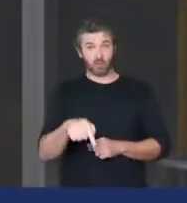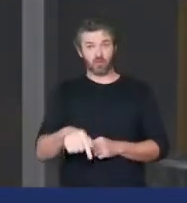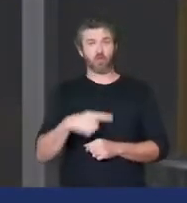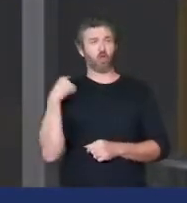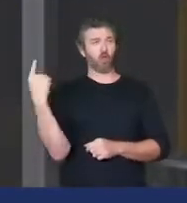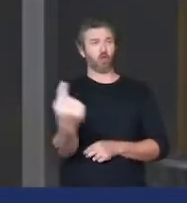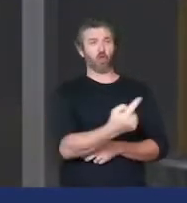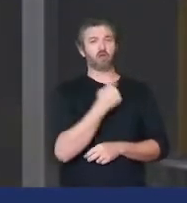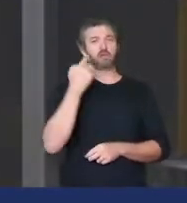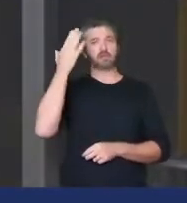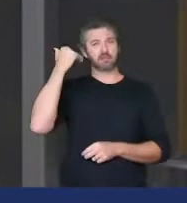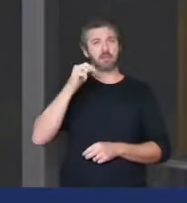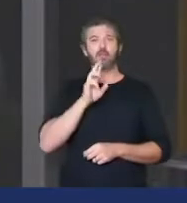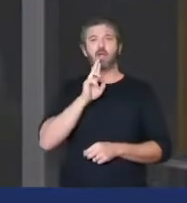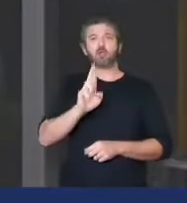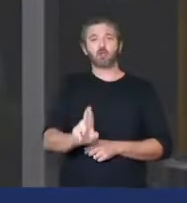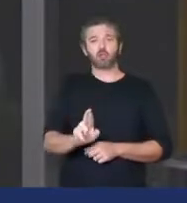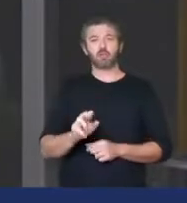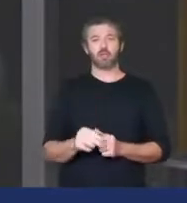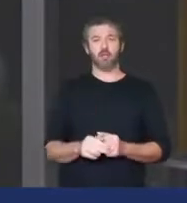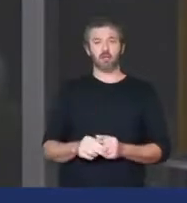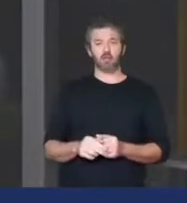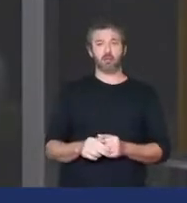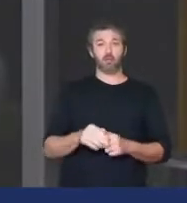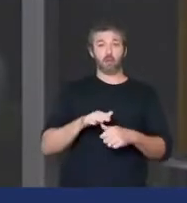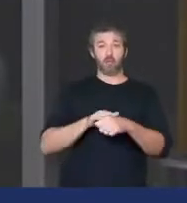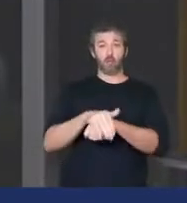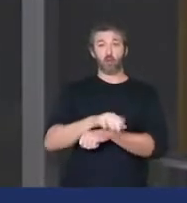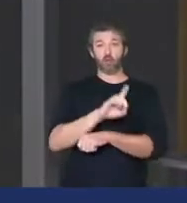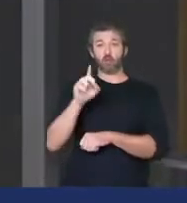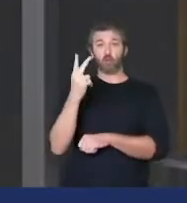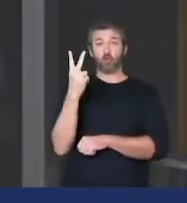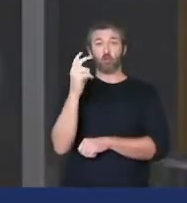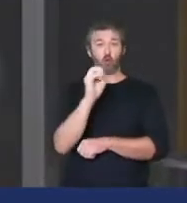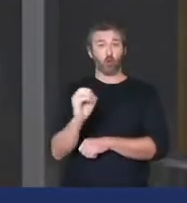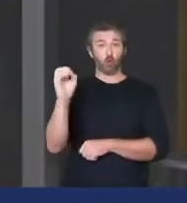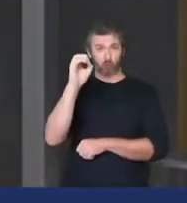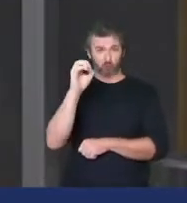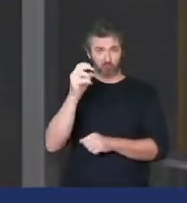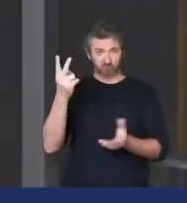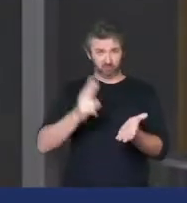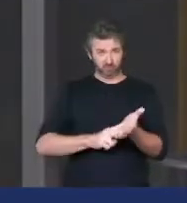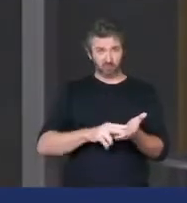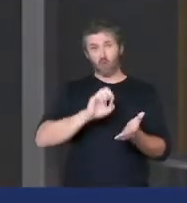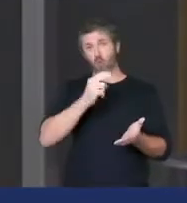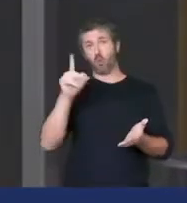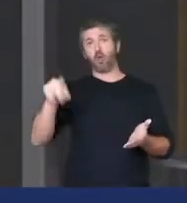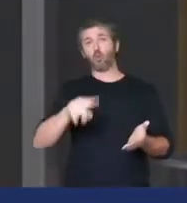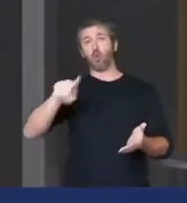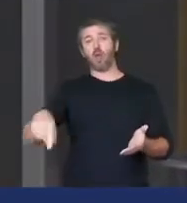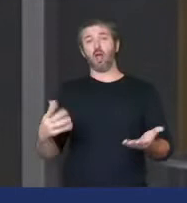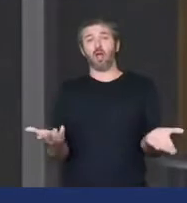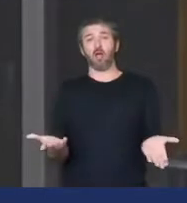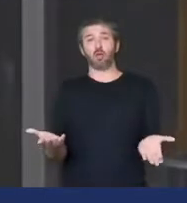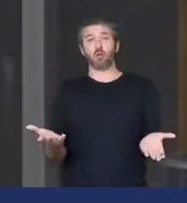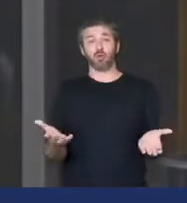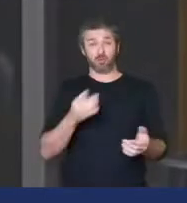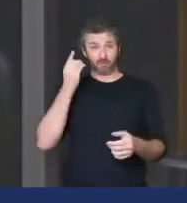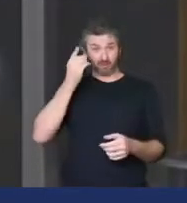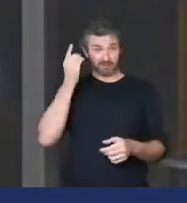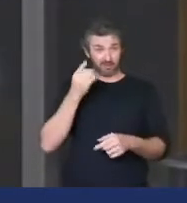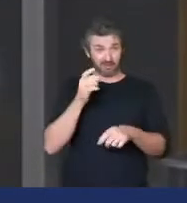saberemos o resultado na noite do dia 2 de outubro, vão ser anuladas também? Os deputados